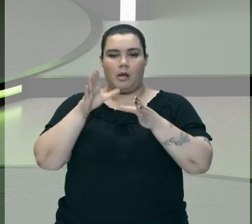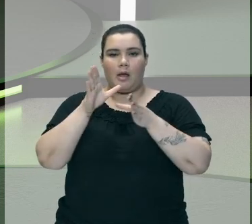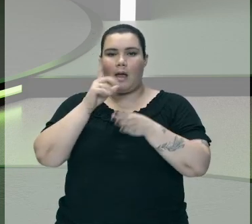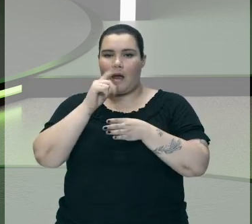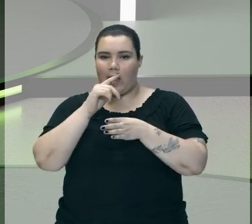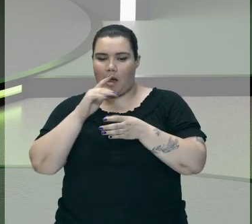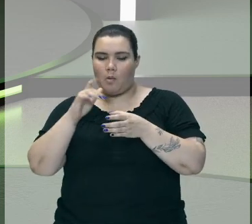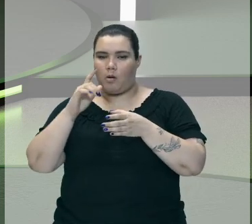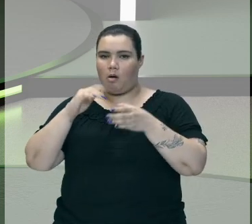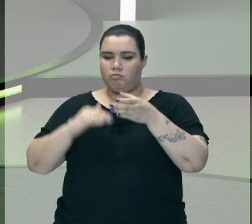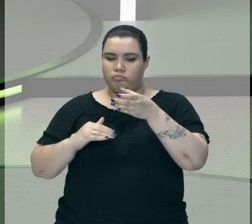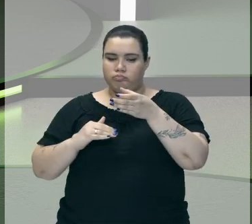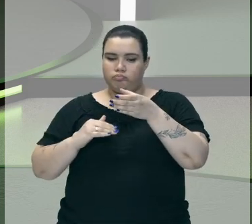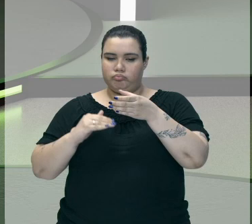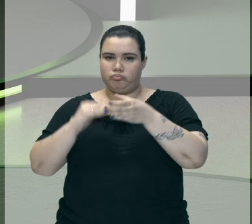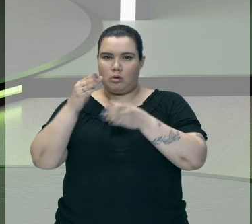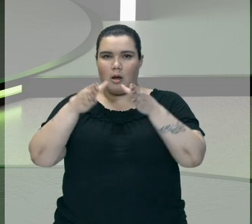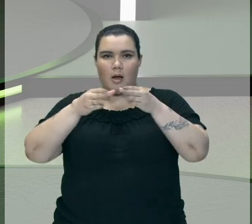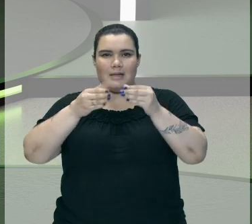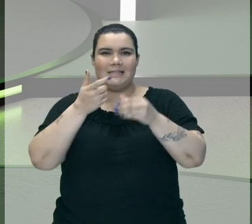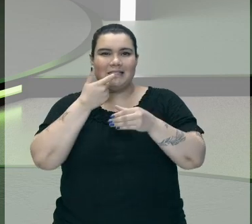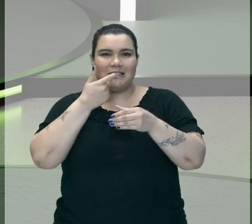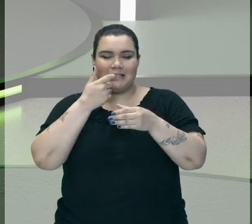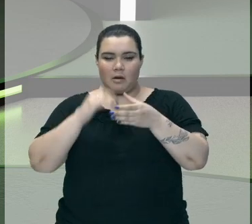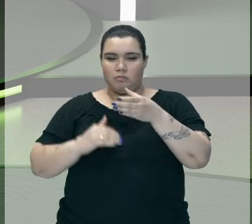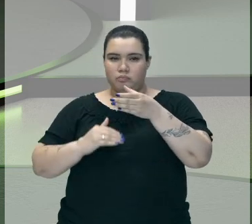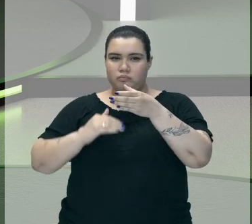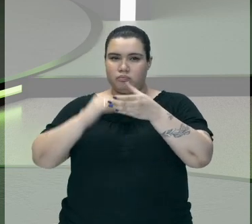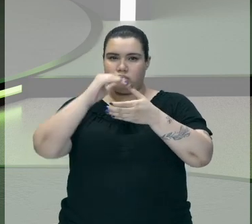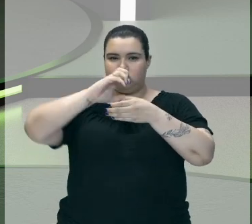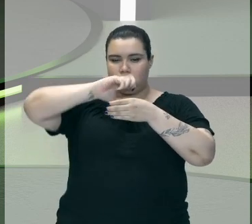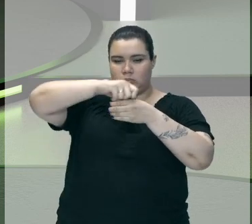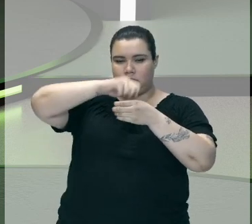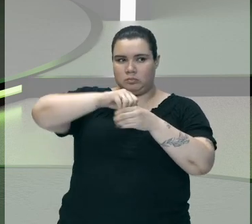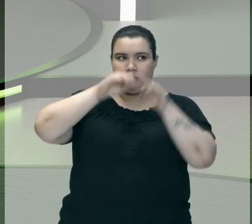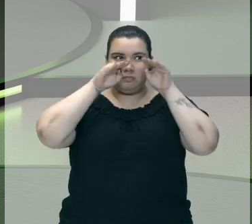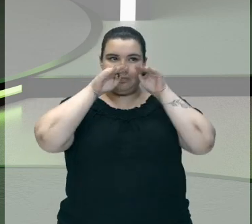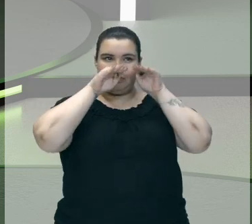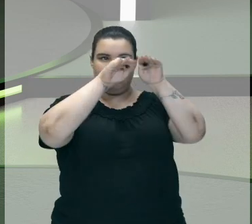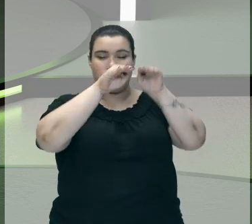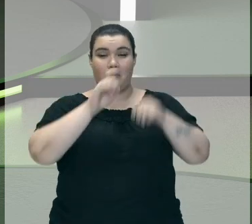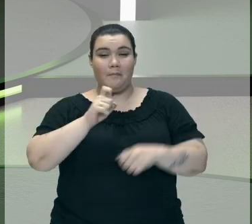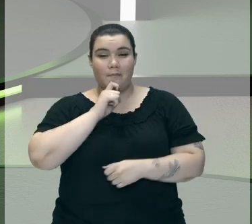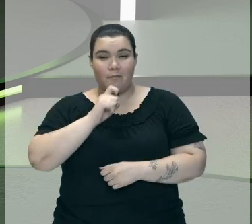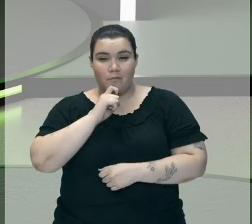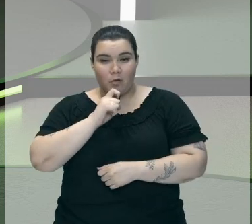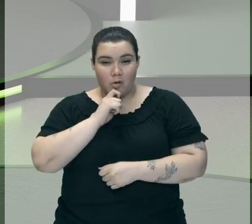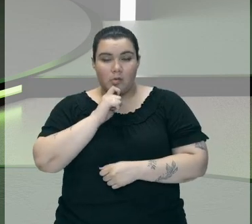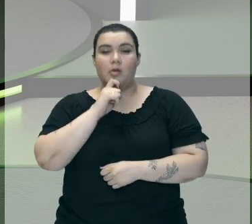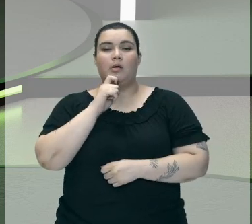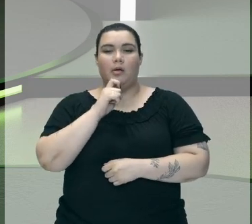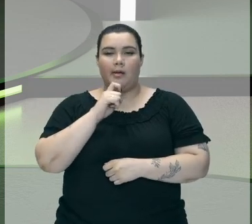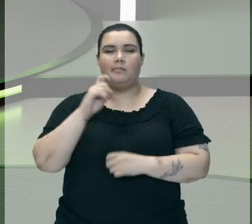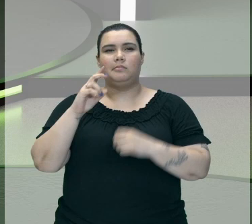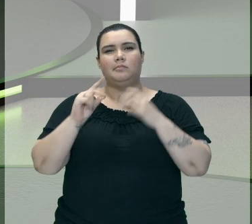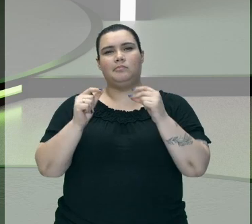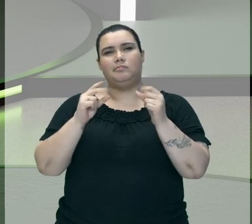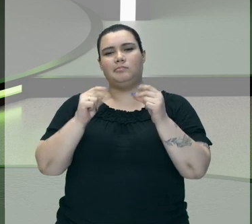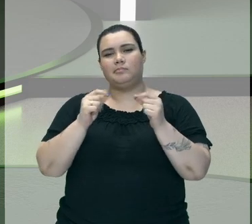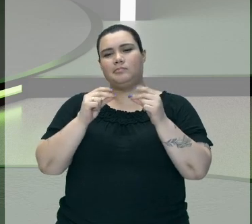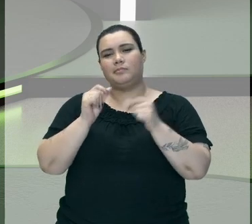Cheia de água No freezer E coloca ali Para congelar Afim de depois Você Estar